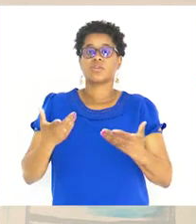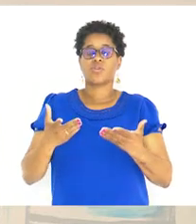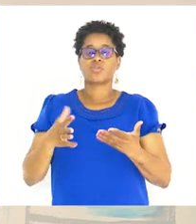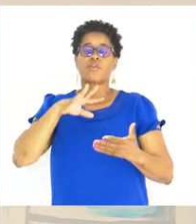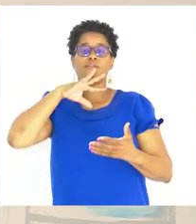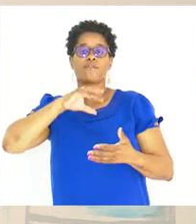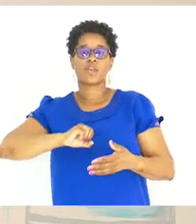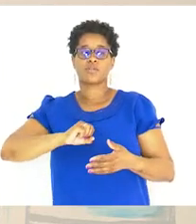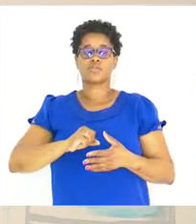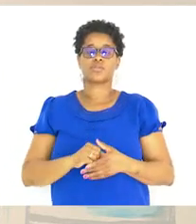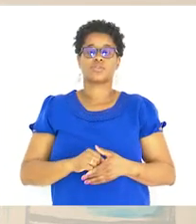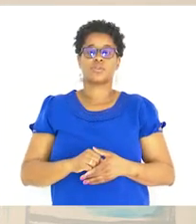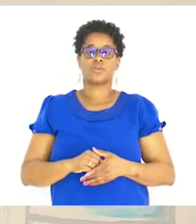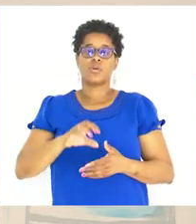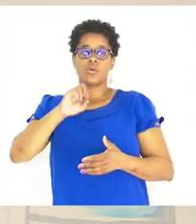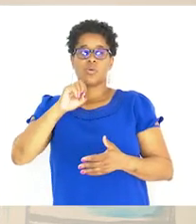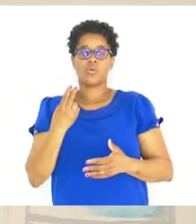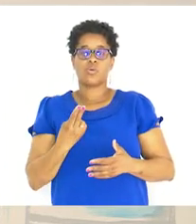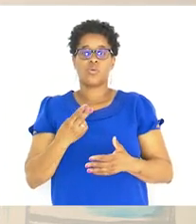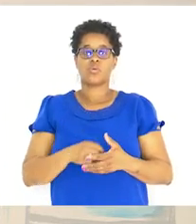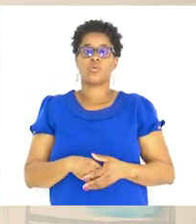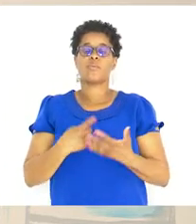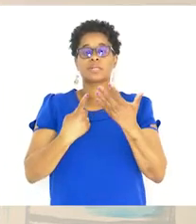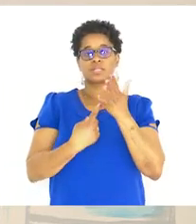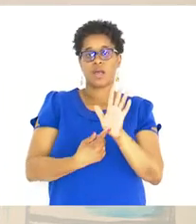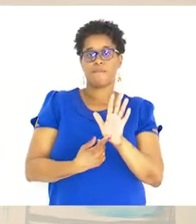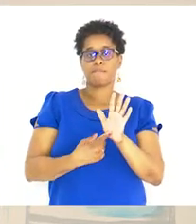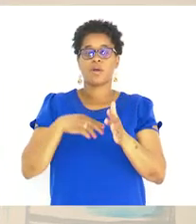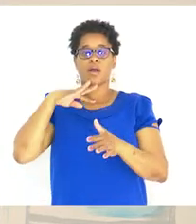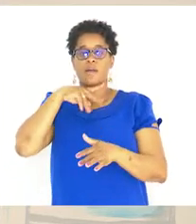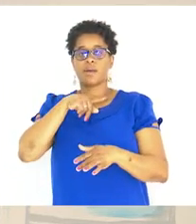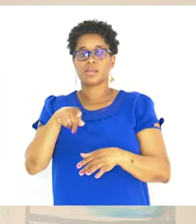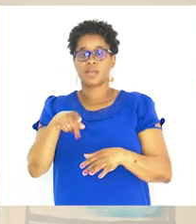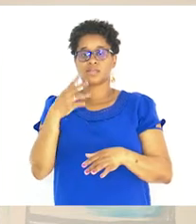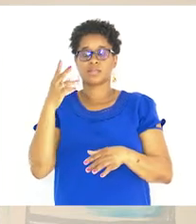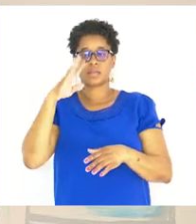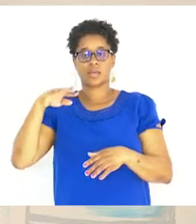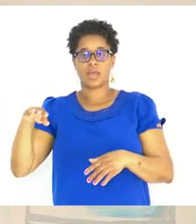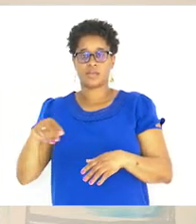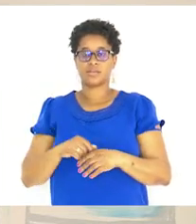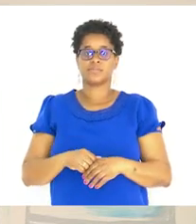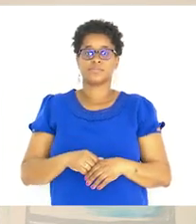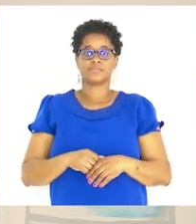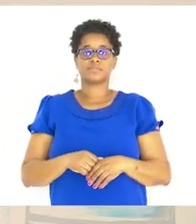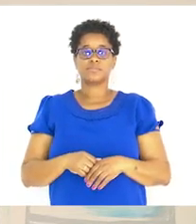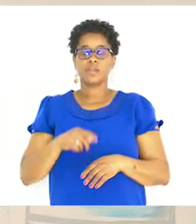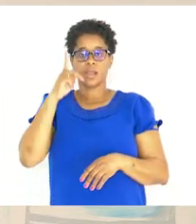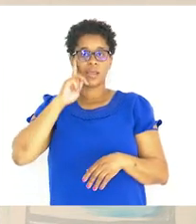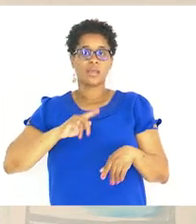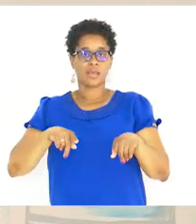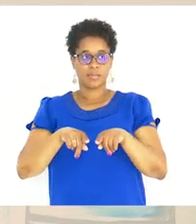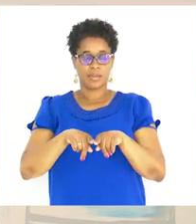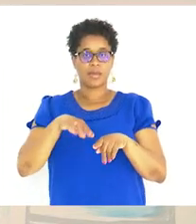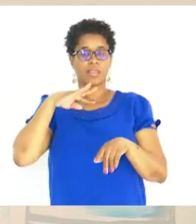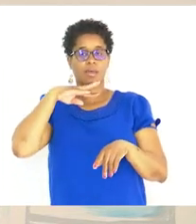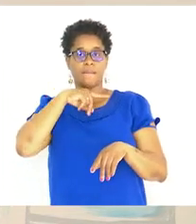filhos Ou Por exemplo A mãe desta criança É irmã